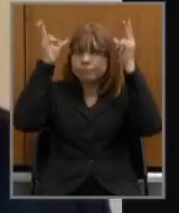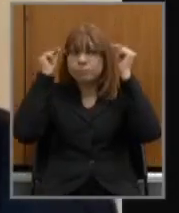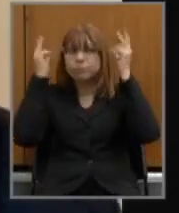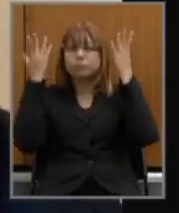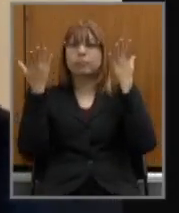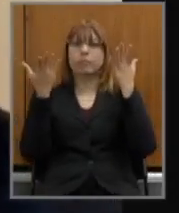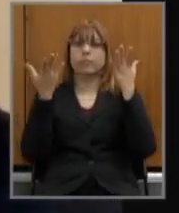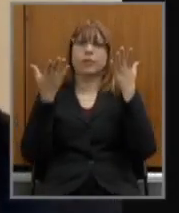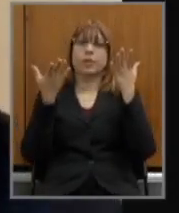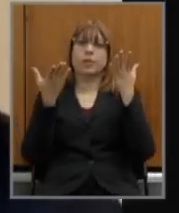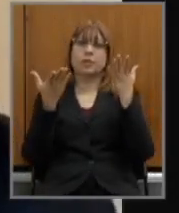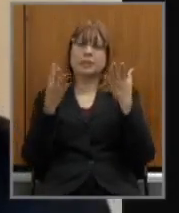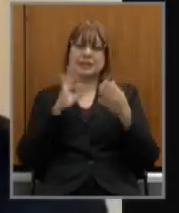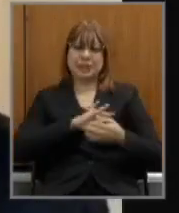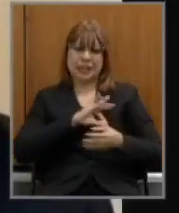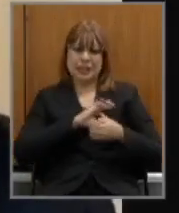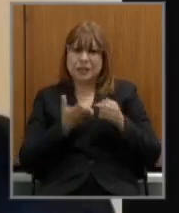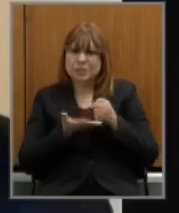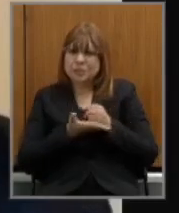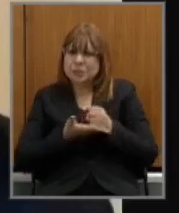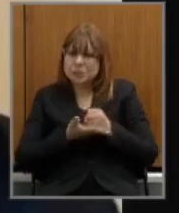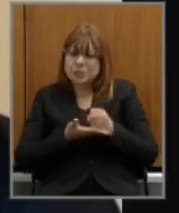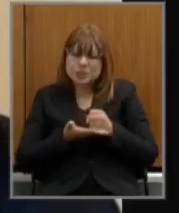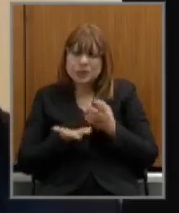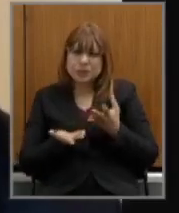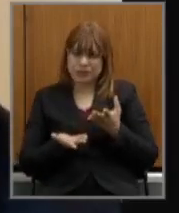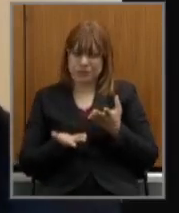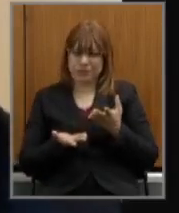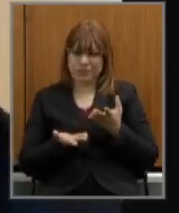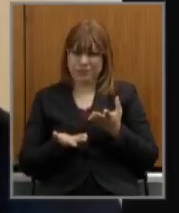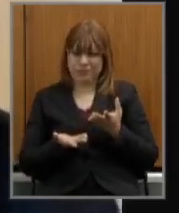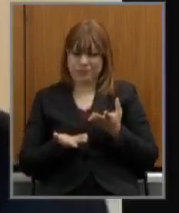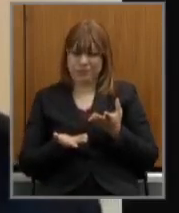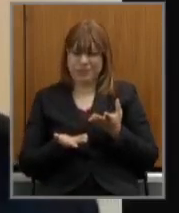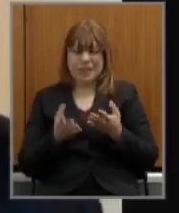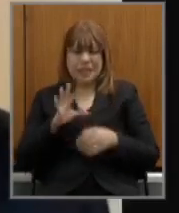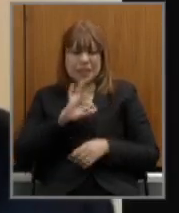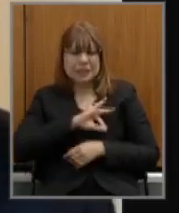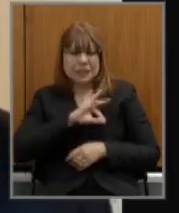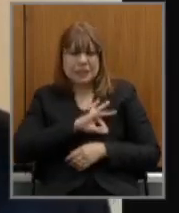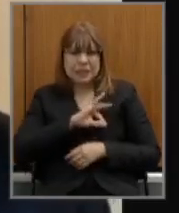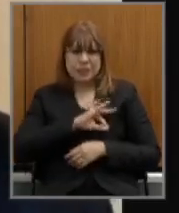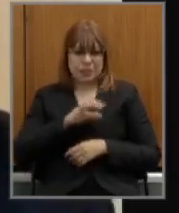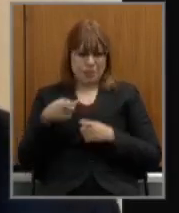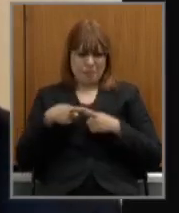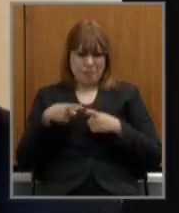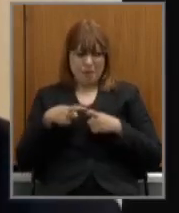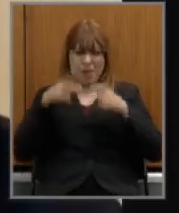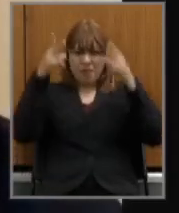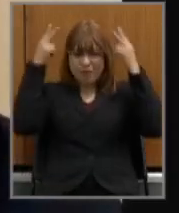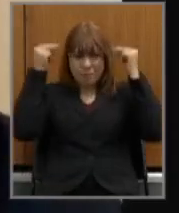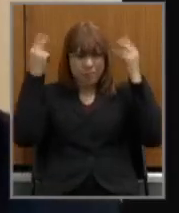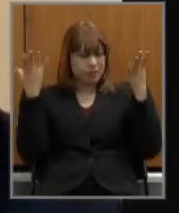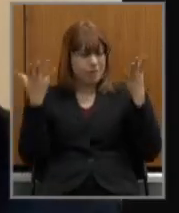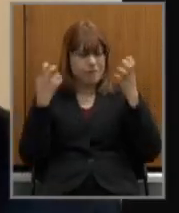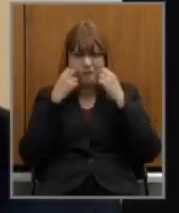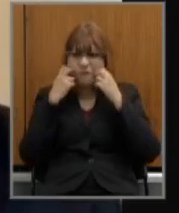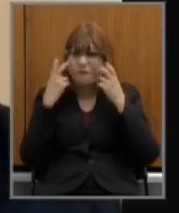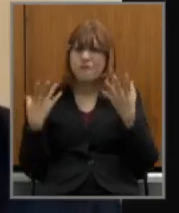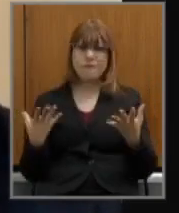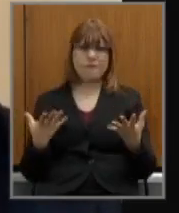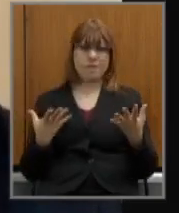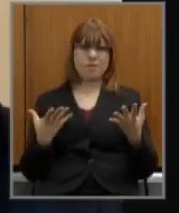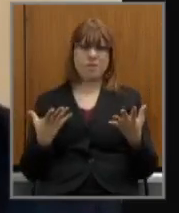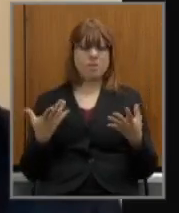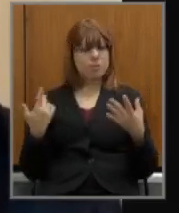e ganha salário mínimo o salário básico inicial de um enfermeiro de um médico é uma vergonha então é necessário que